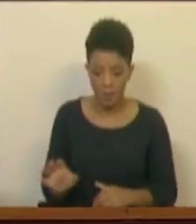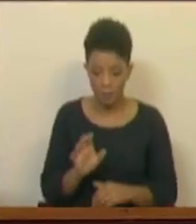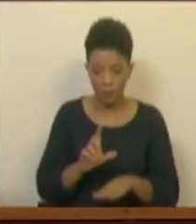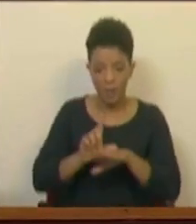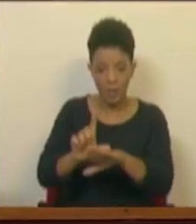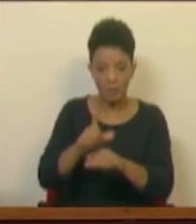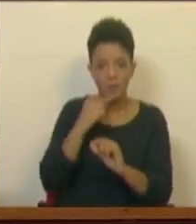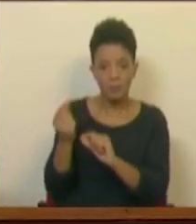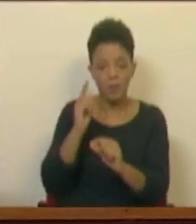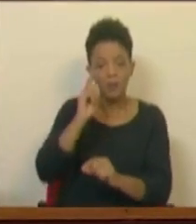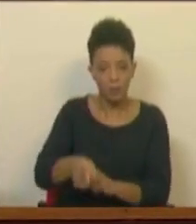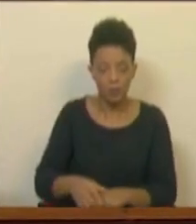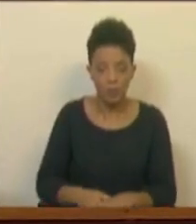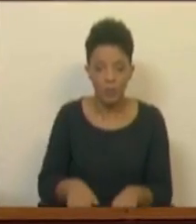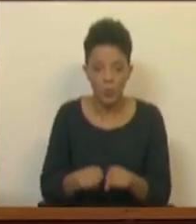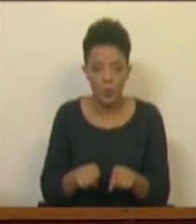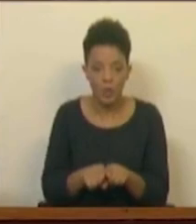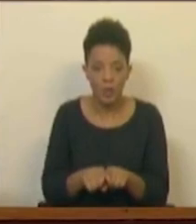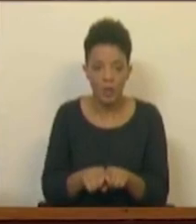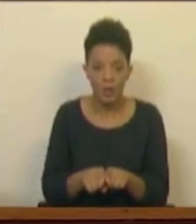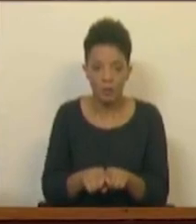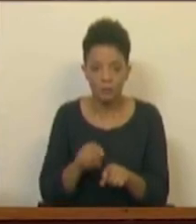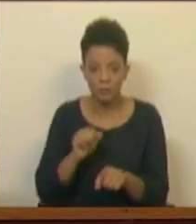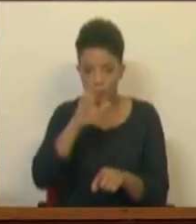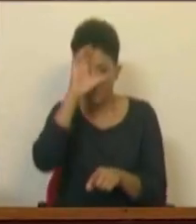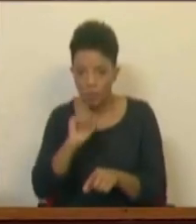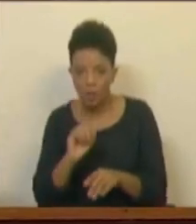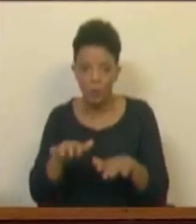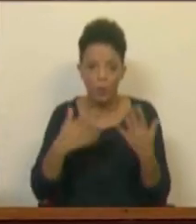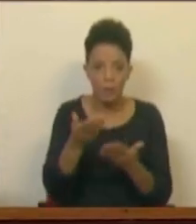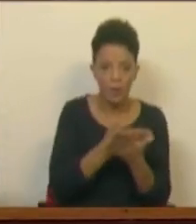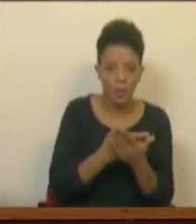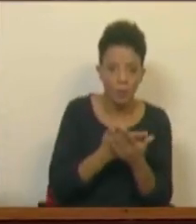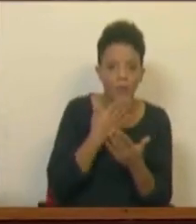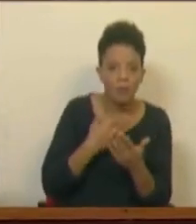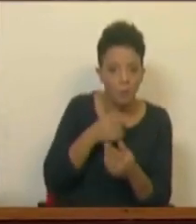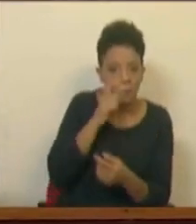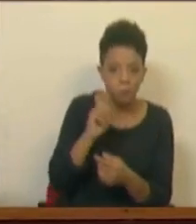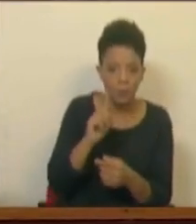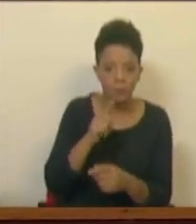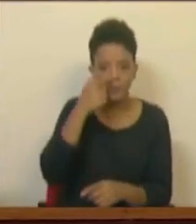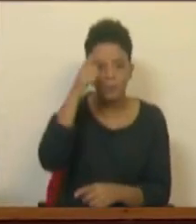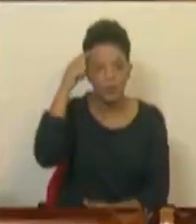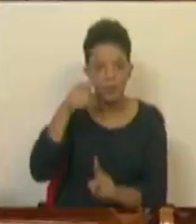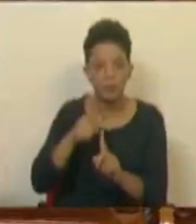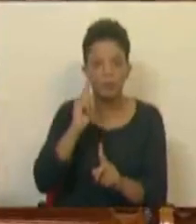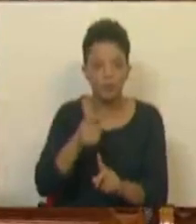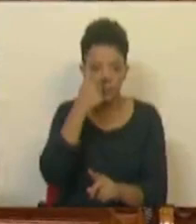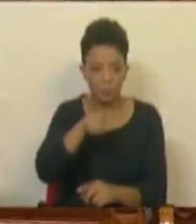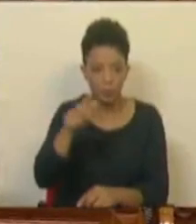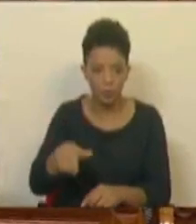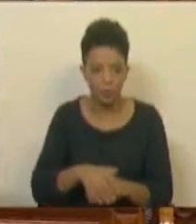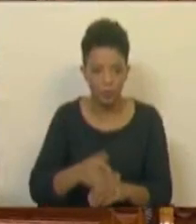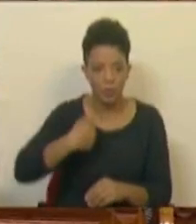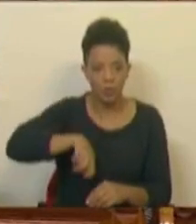livro está neste debate não é estando a brigar no canto do Estado ou no canto do mercado, é do lado das pessoas. E por isso